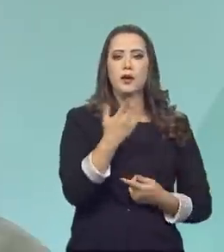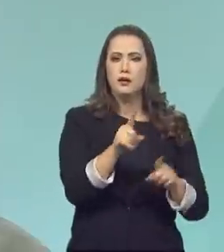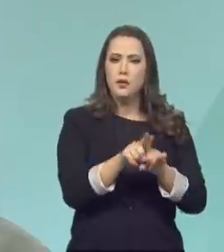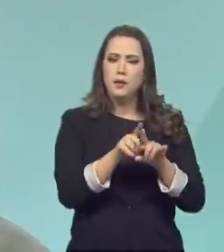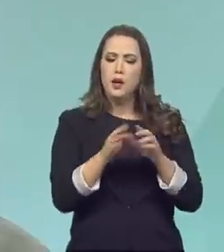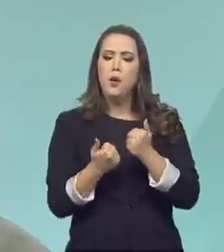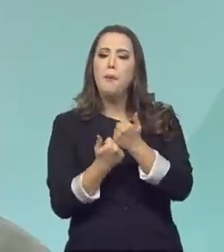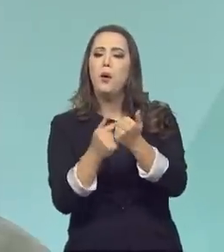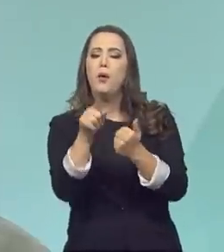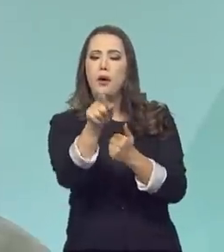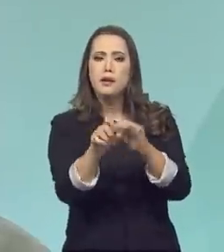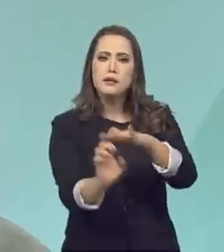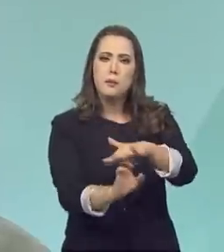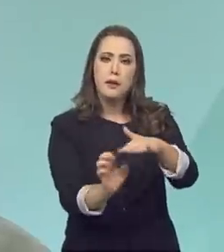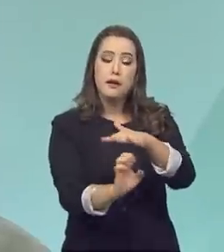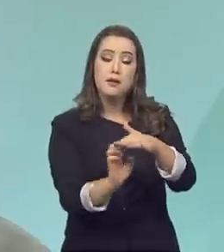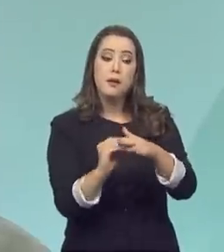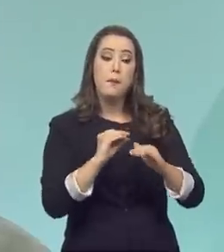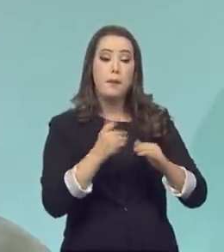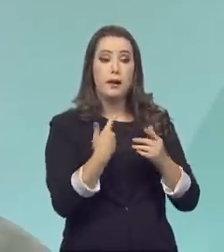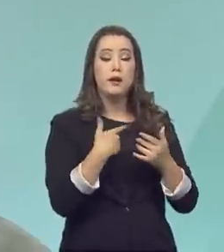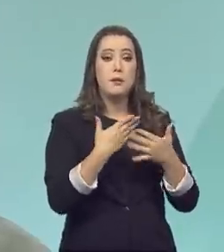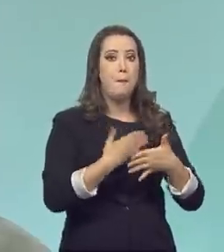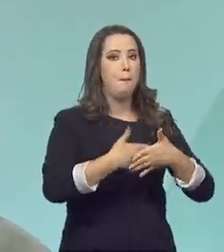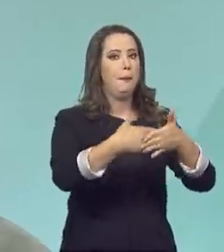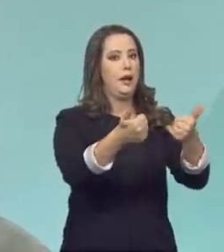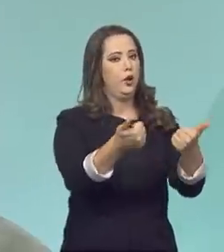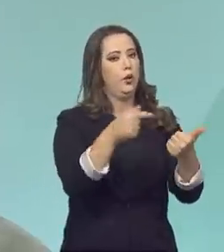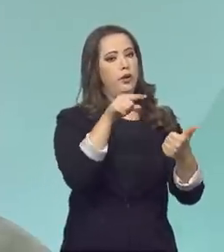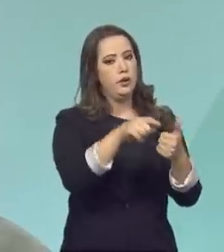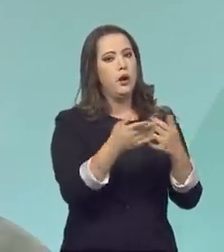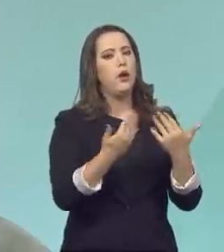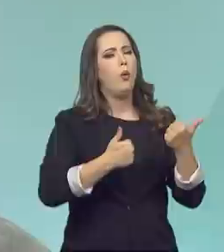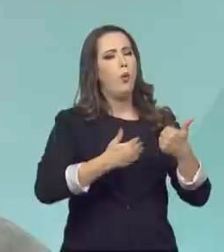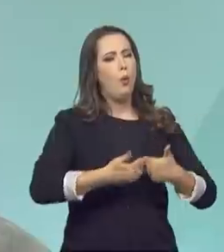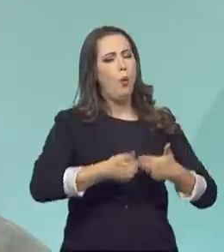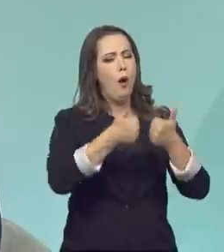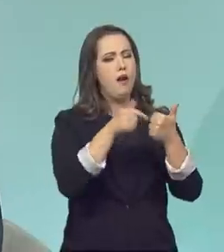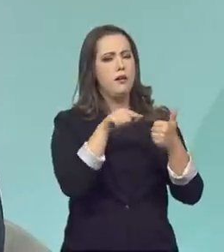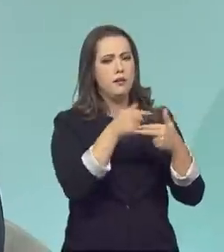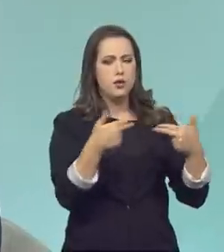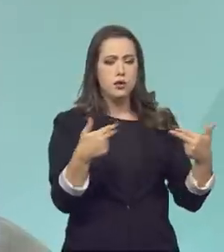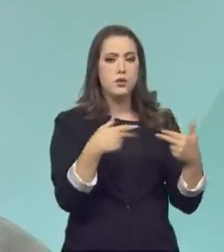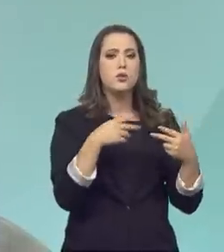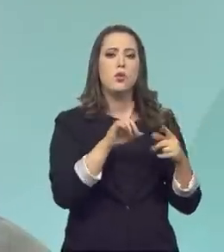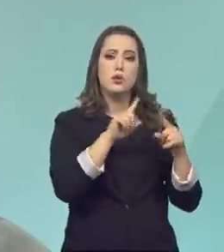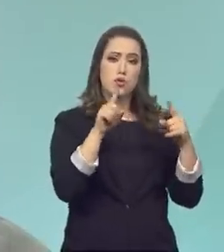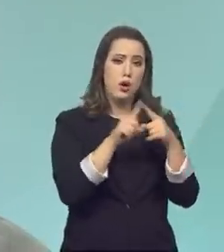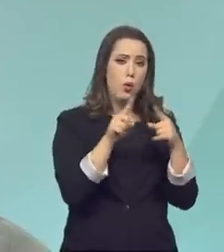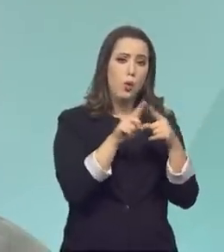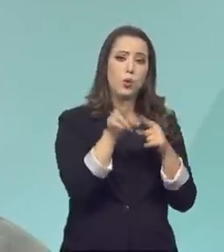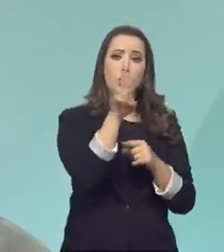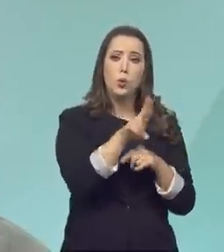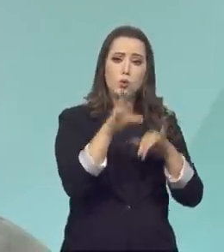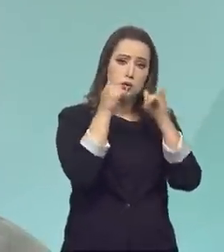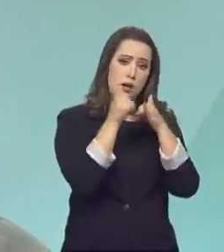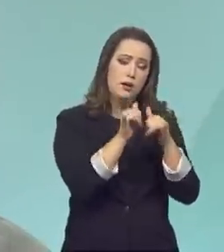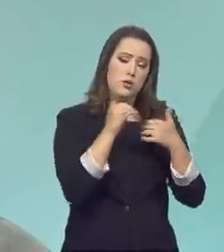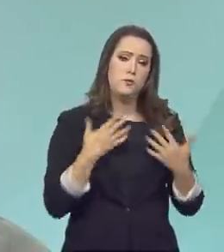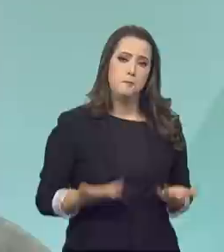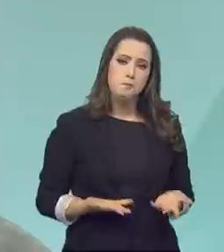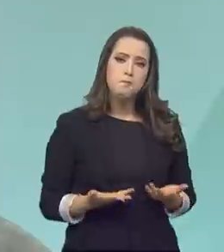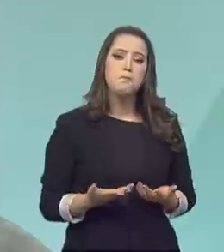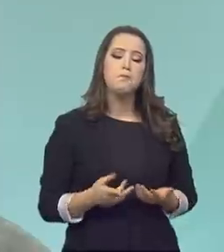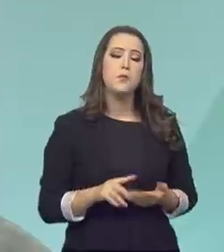instrumento para que se invista, para que se melhore a qualidade desse produto em termos de eficiência energética. Ou seja, você